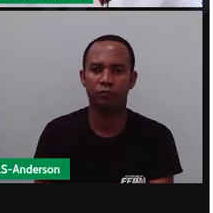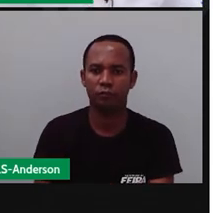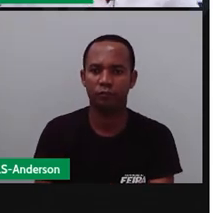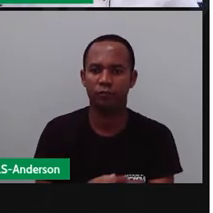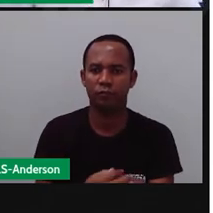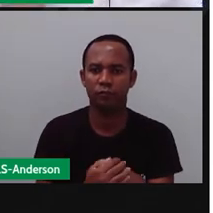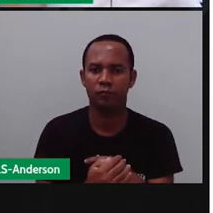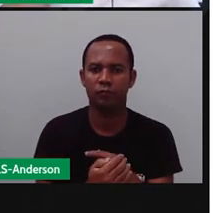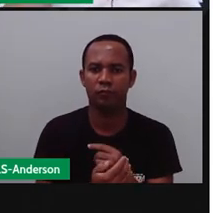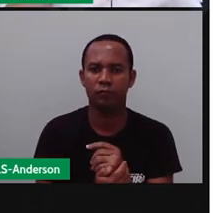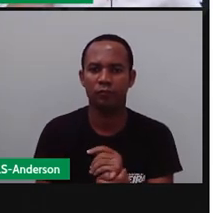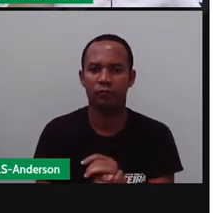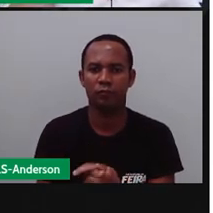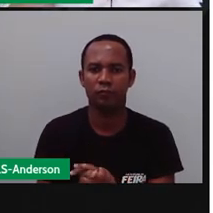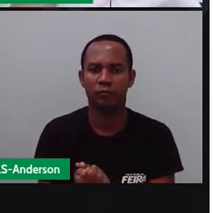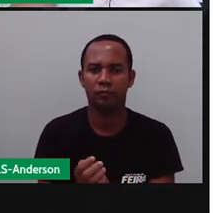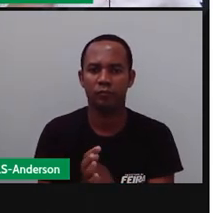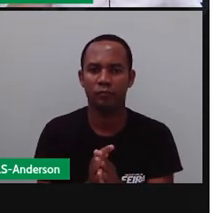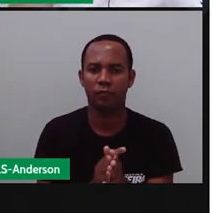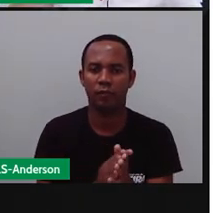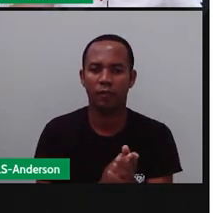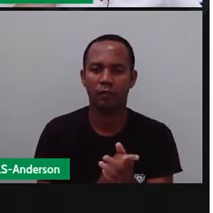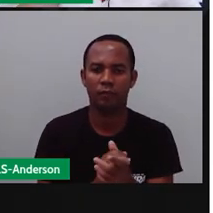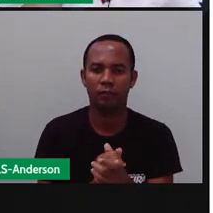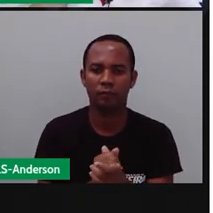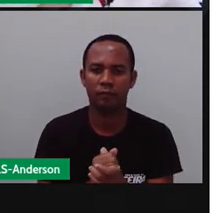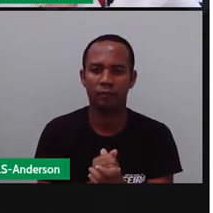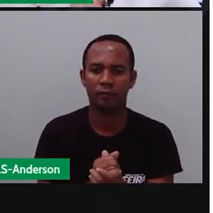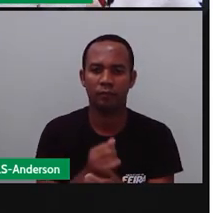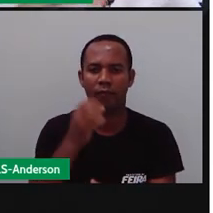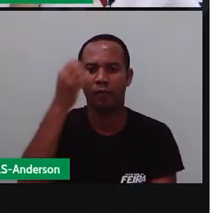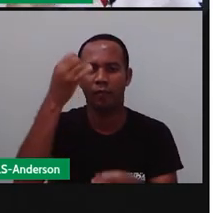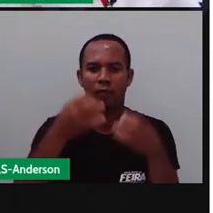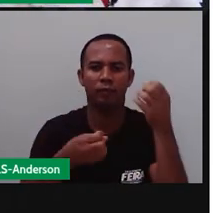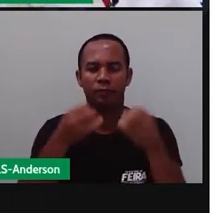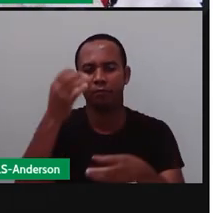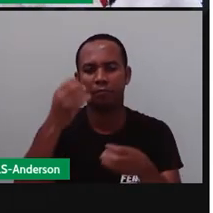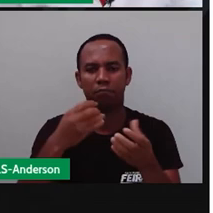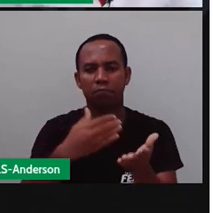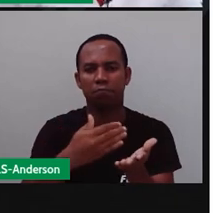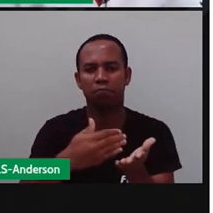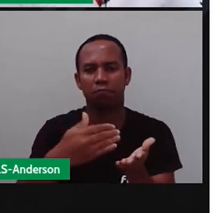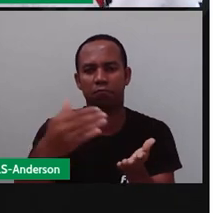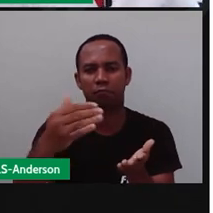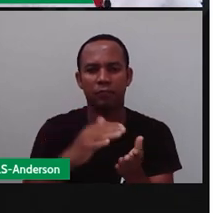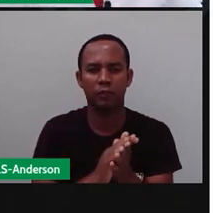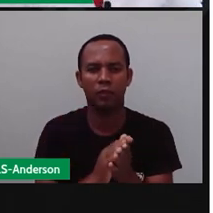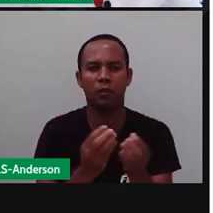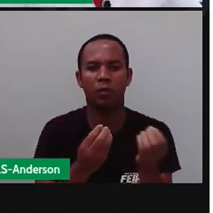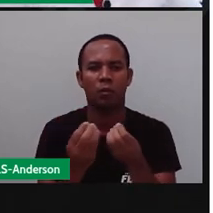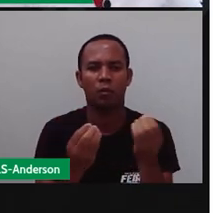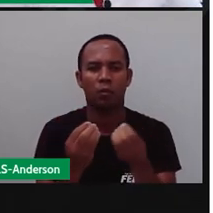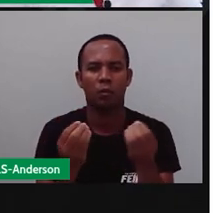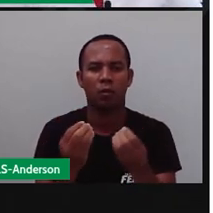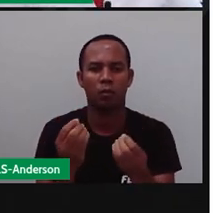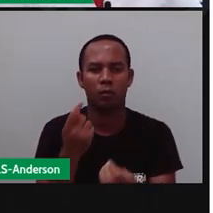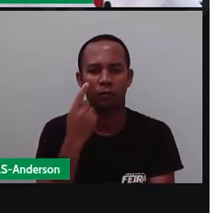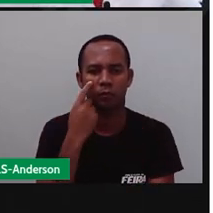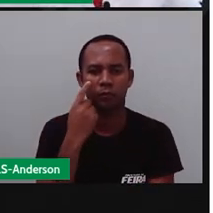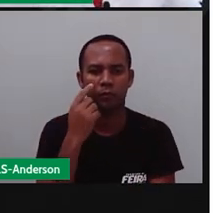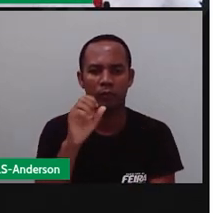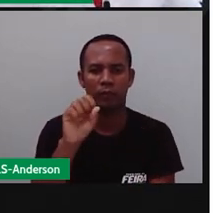Bom, a pró espera que vocês estejam compreendendo, né? A explicação e vamos seguindo. Se a sílaba com o som de I,